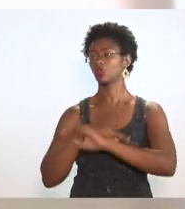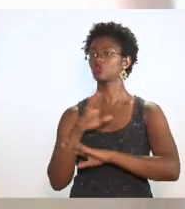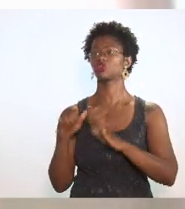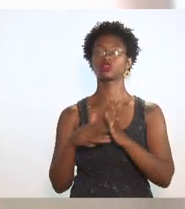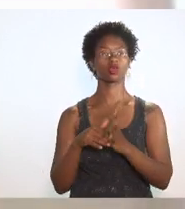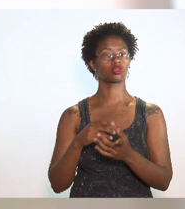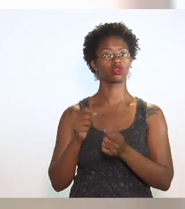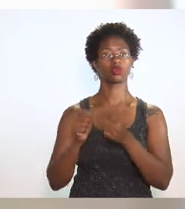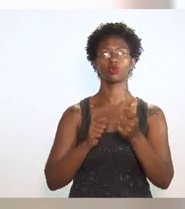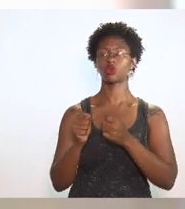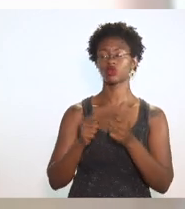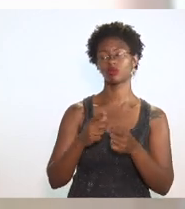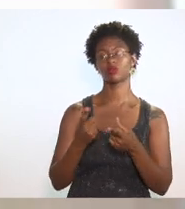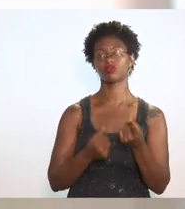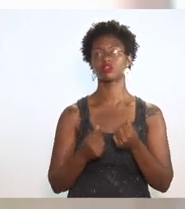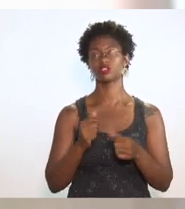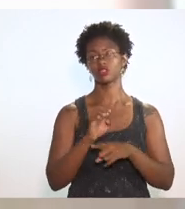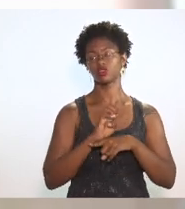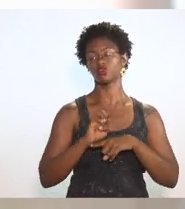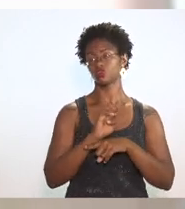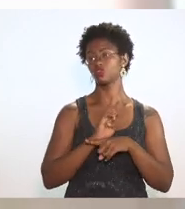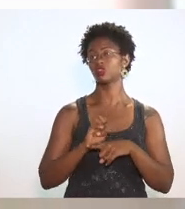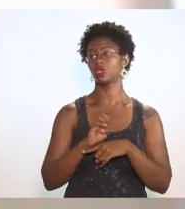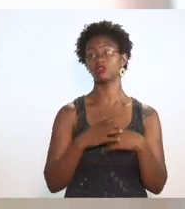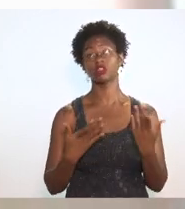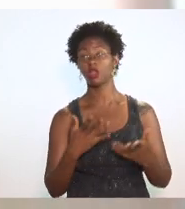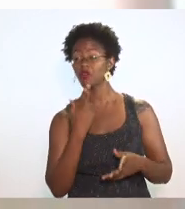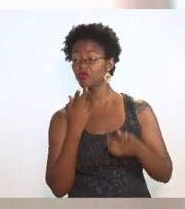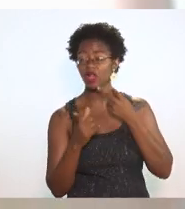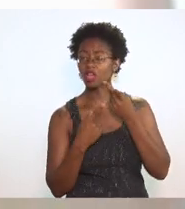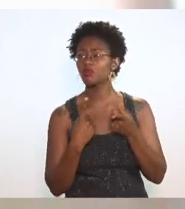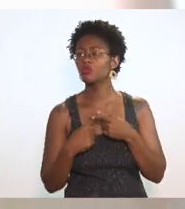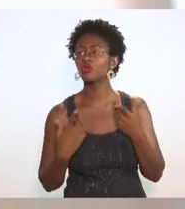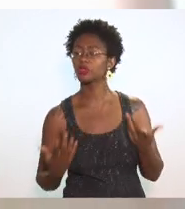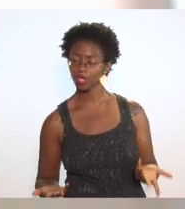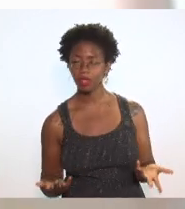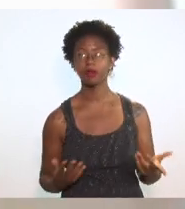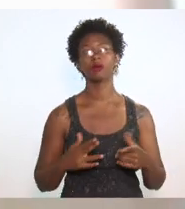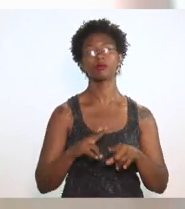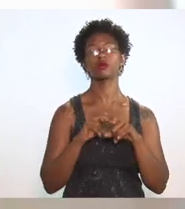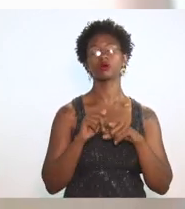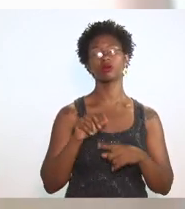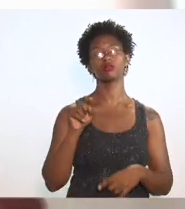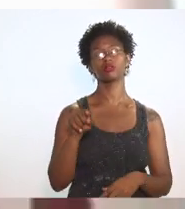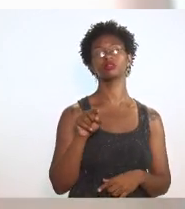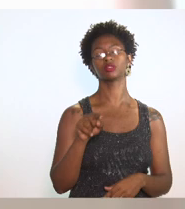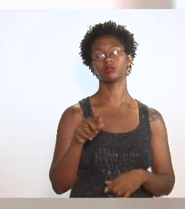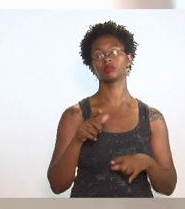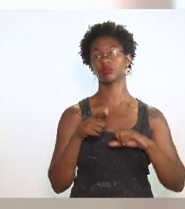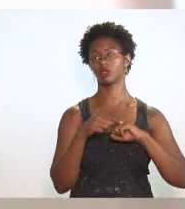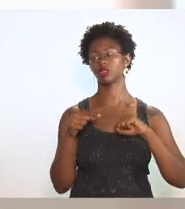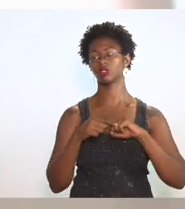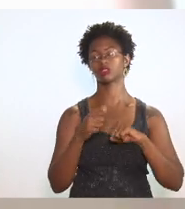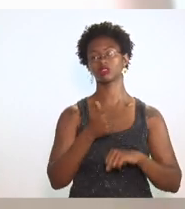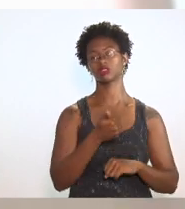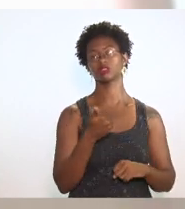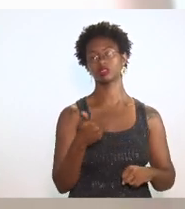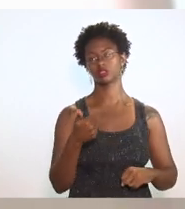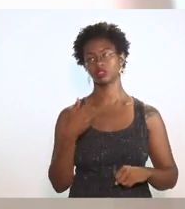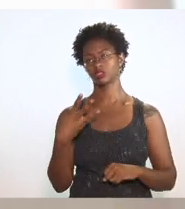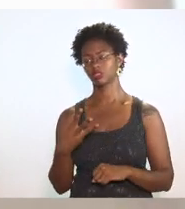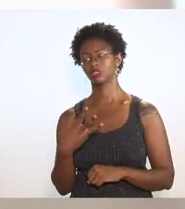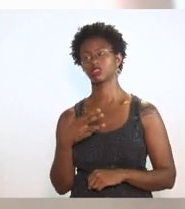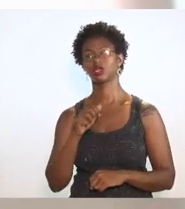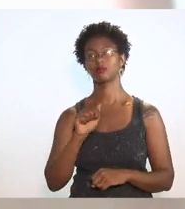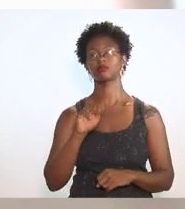financeiros do Estado. O que eu estou querendo dizer com isso? Que para o artigo 113 do ADCT e